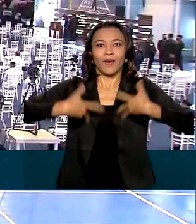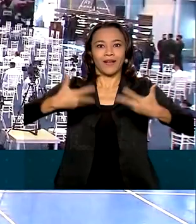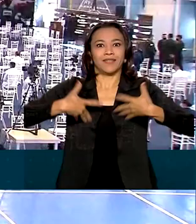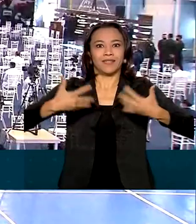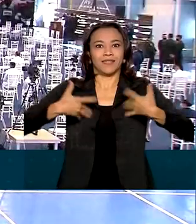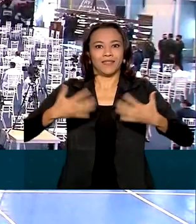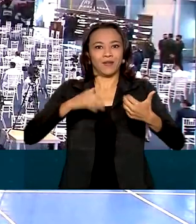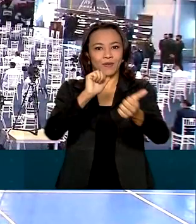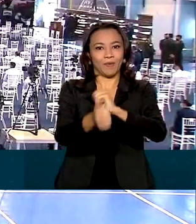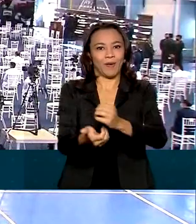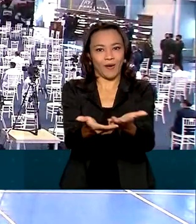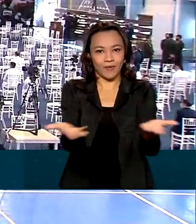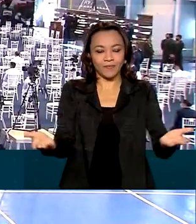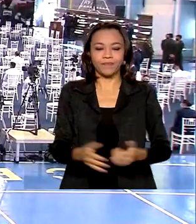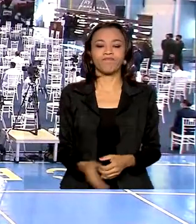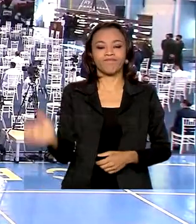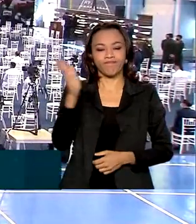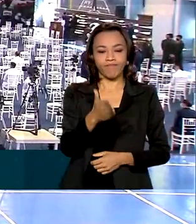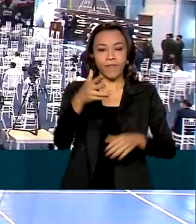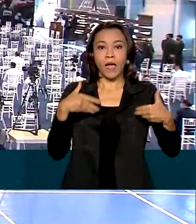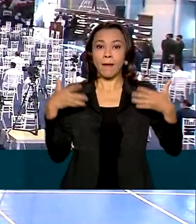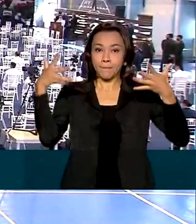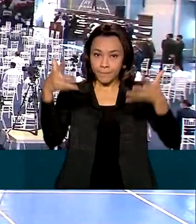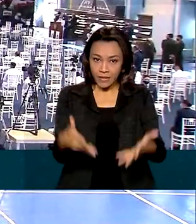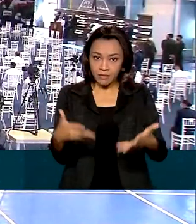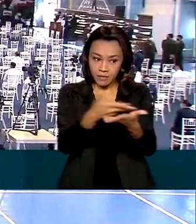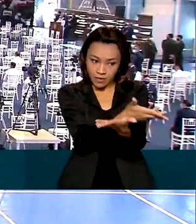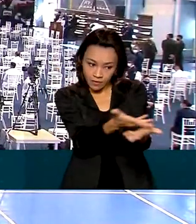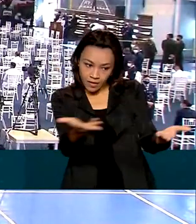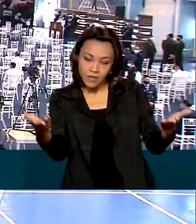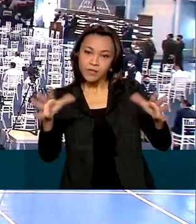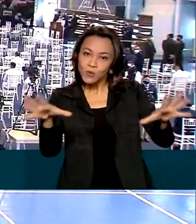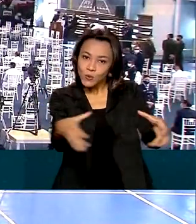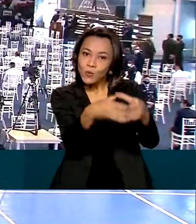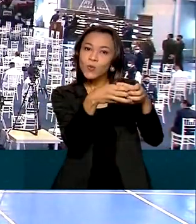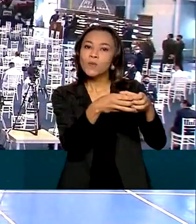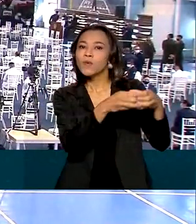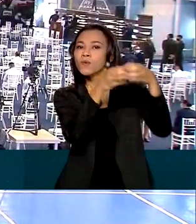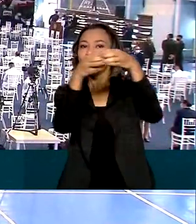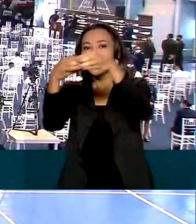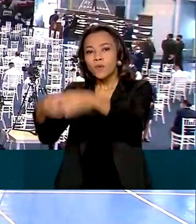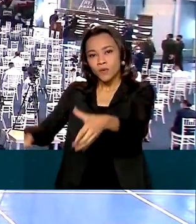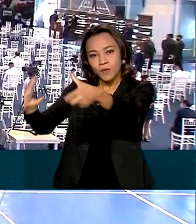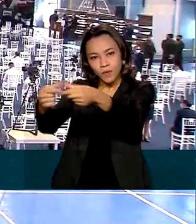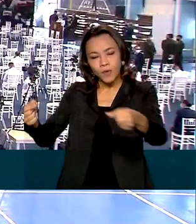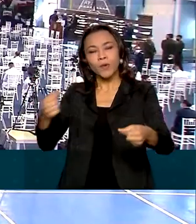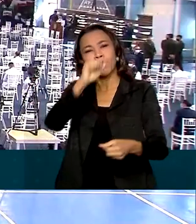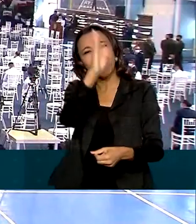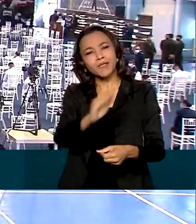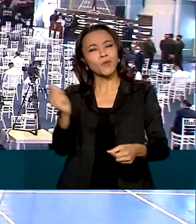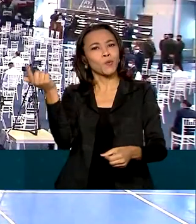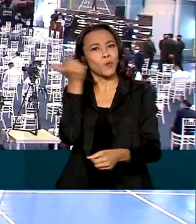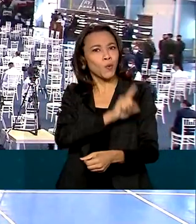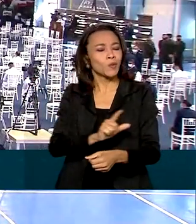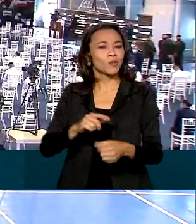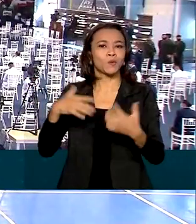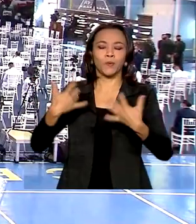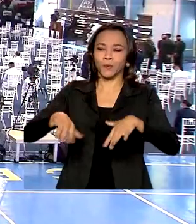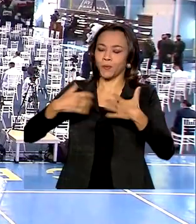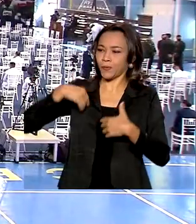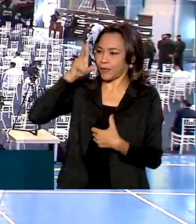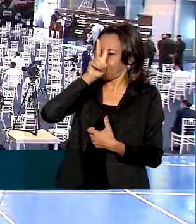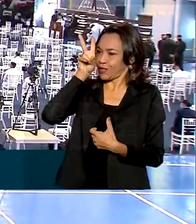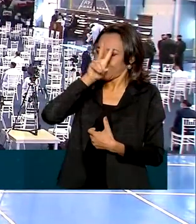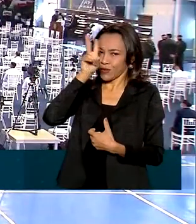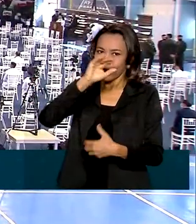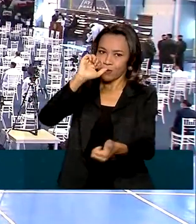para o povo. A participação dos atletas militares em Tóquio foi fundamental para que o Brasil conquistasse sua melhor participação na história dos Jogos